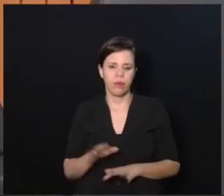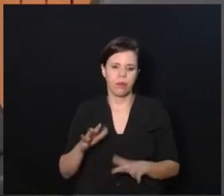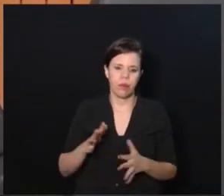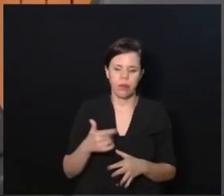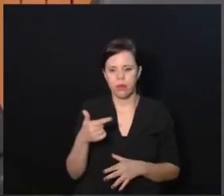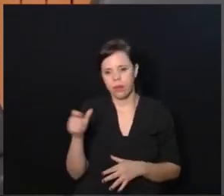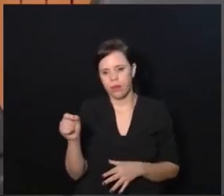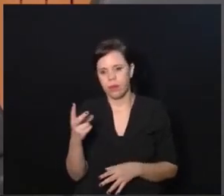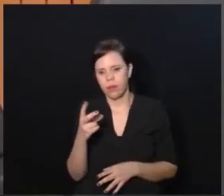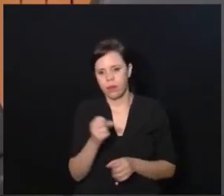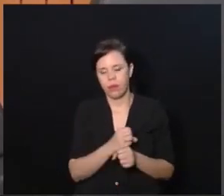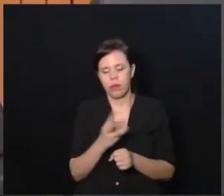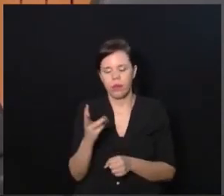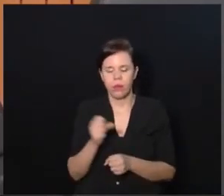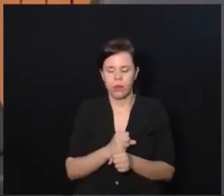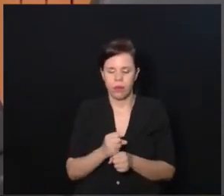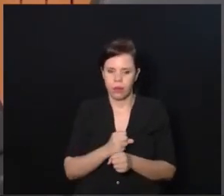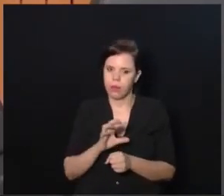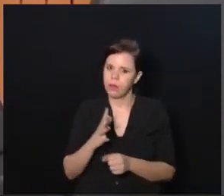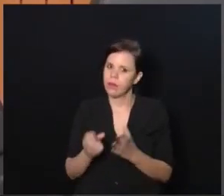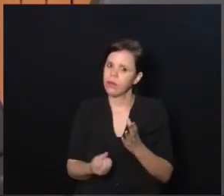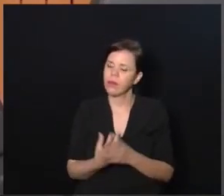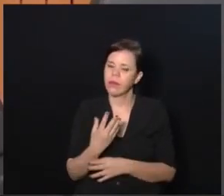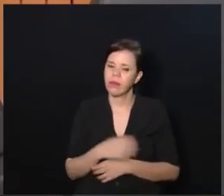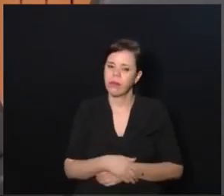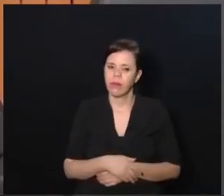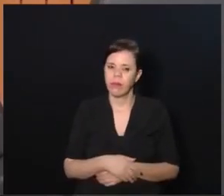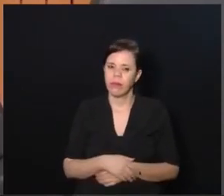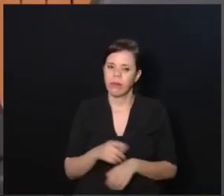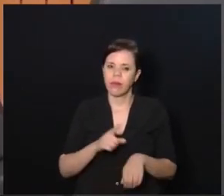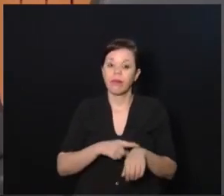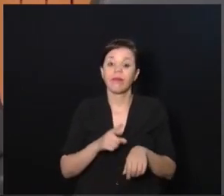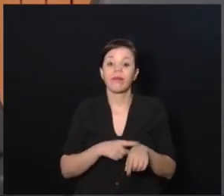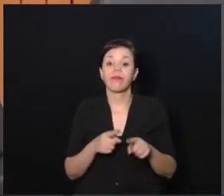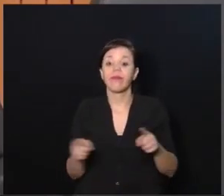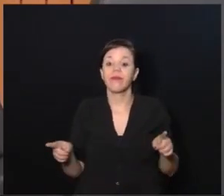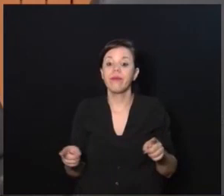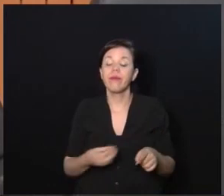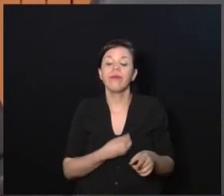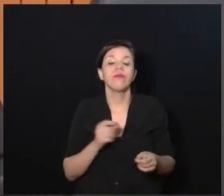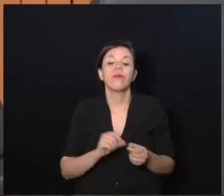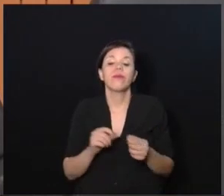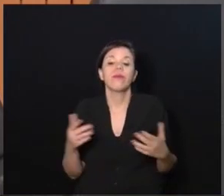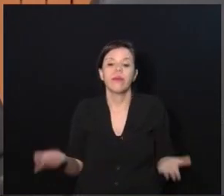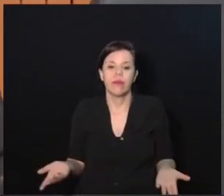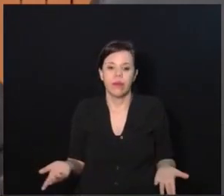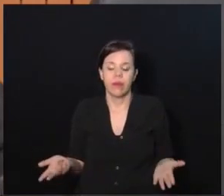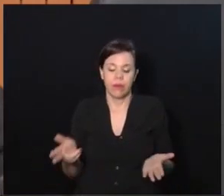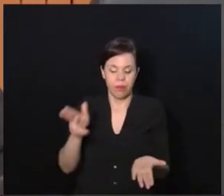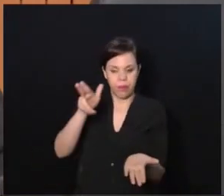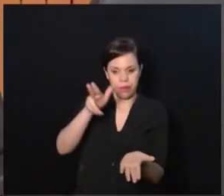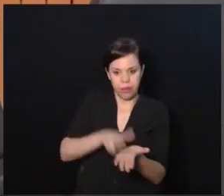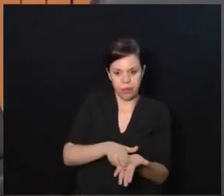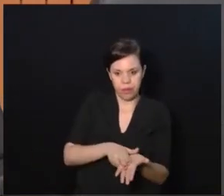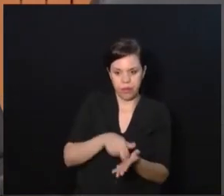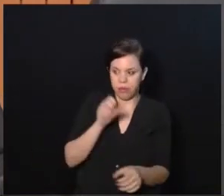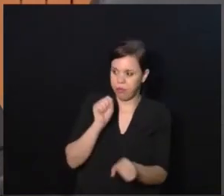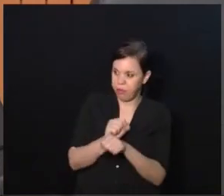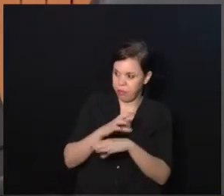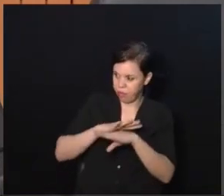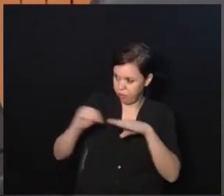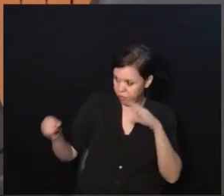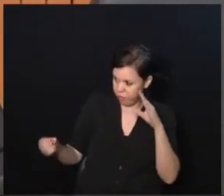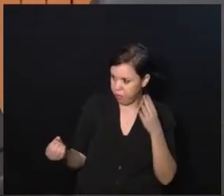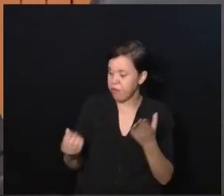daqui a 10, 20 ou 30 anos. E esse tempo todo a pessoa vai passar a vida fazendo o quê? Deitada na cama, esperando a cura chegar?